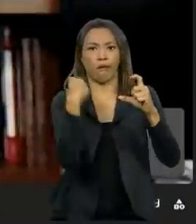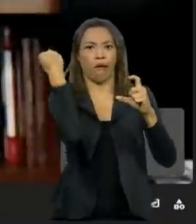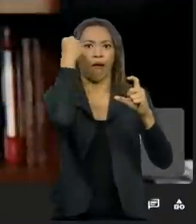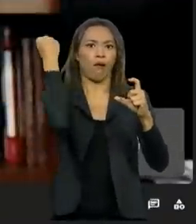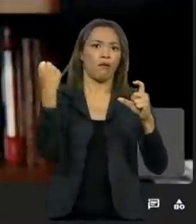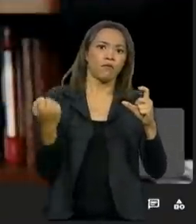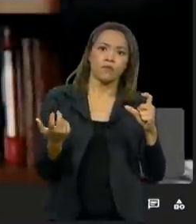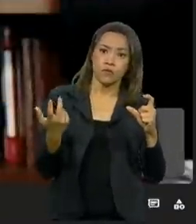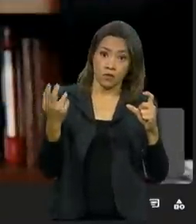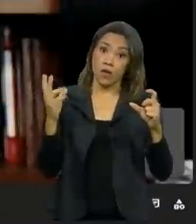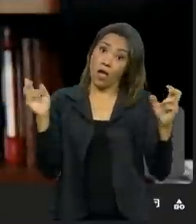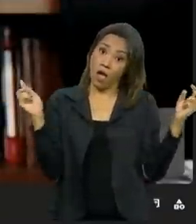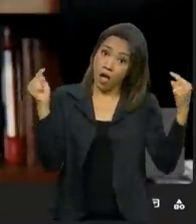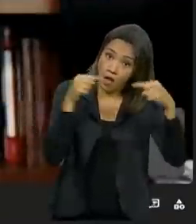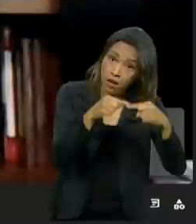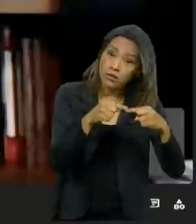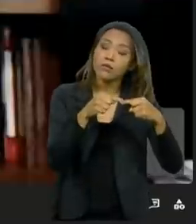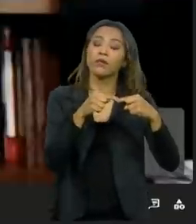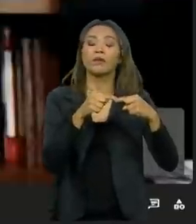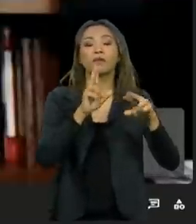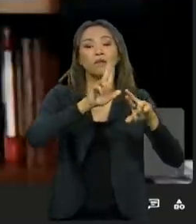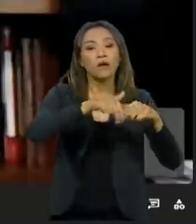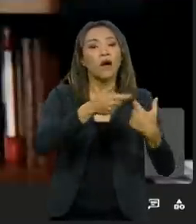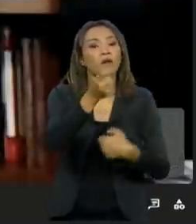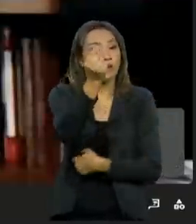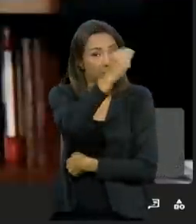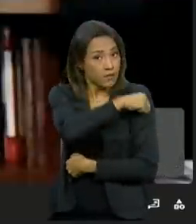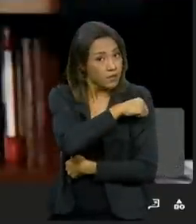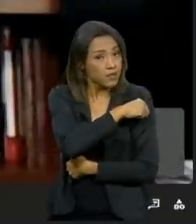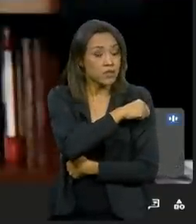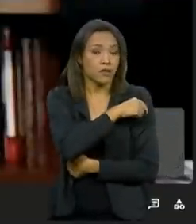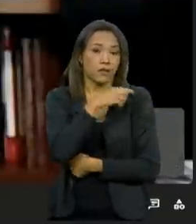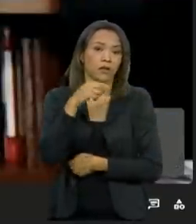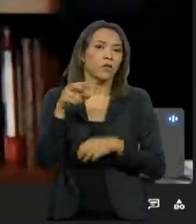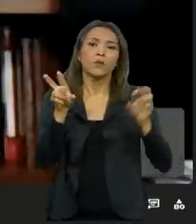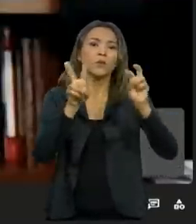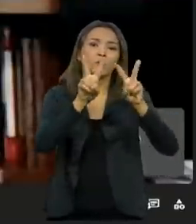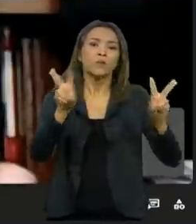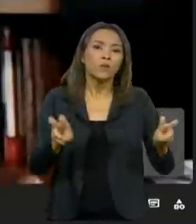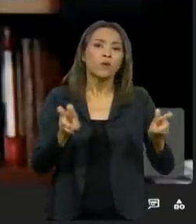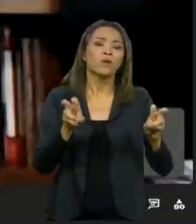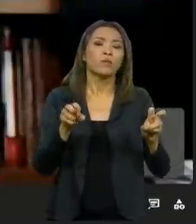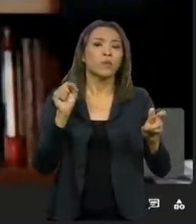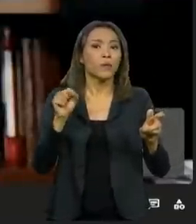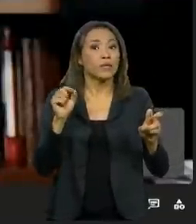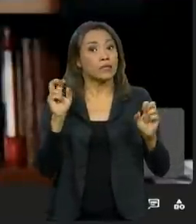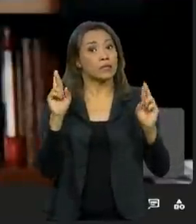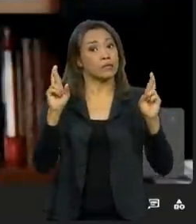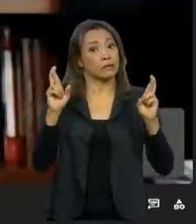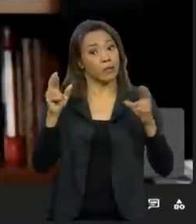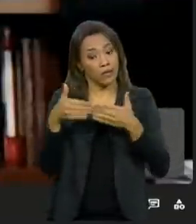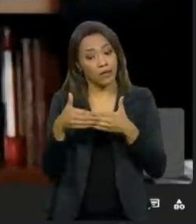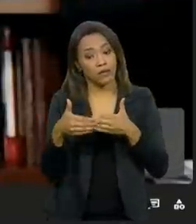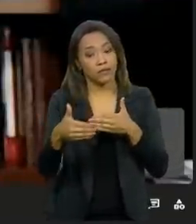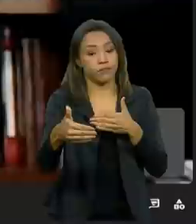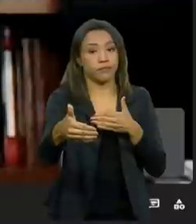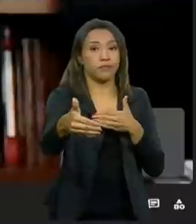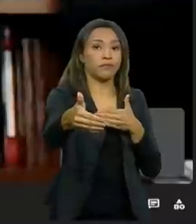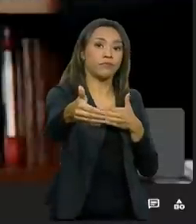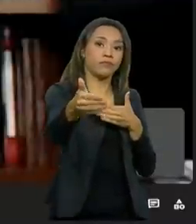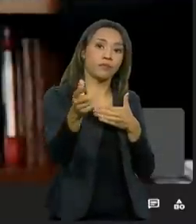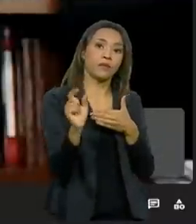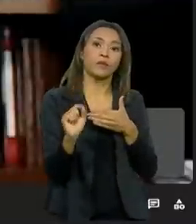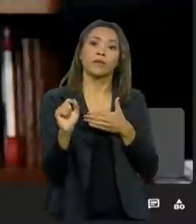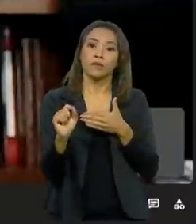claramente relacionados à vacinação em relação ao que se esperaria do ponto de vista de